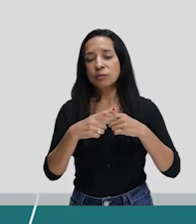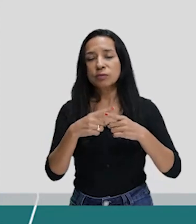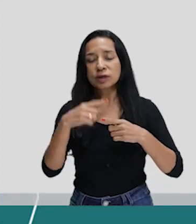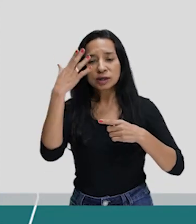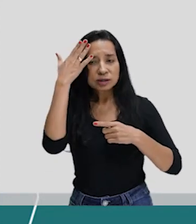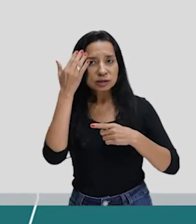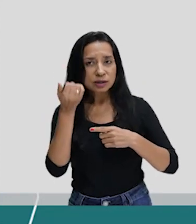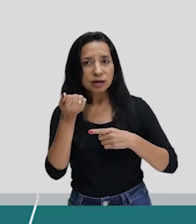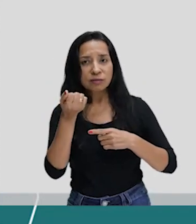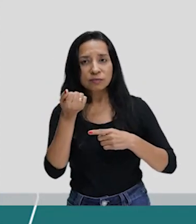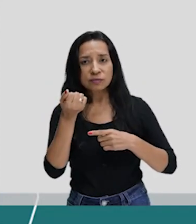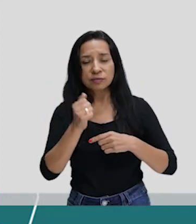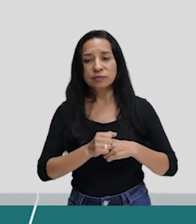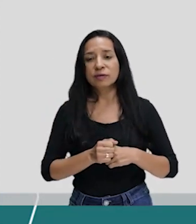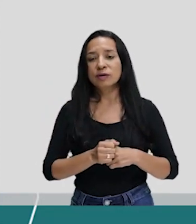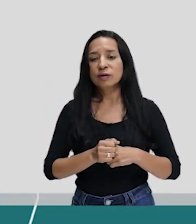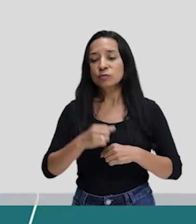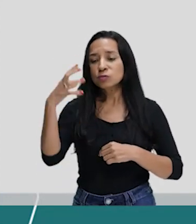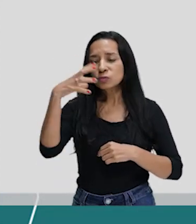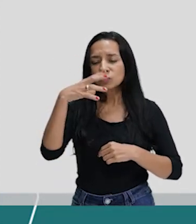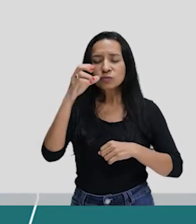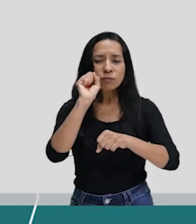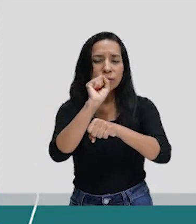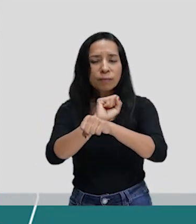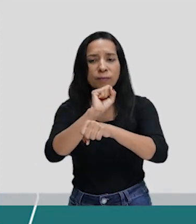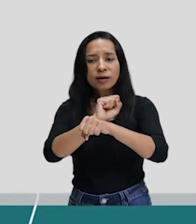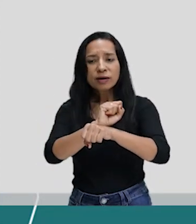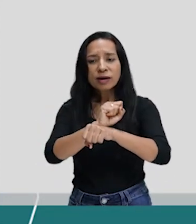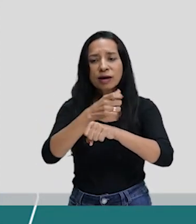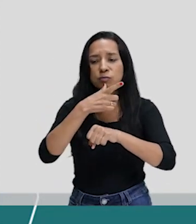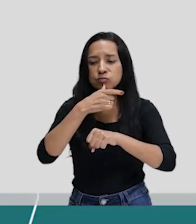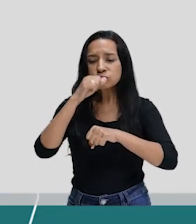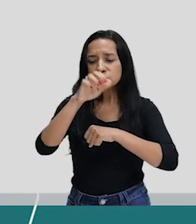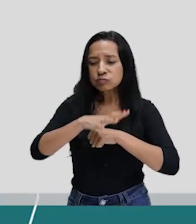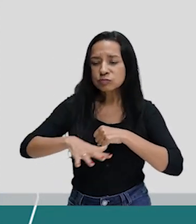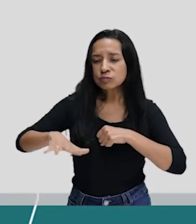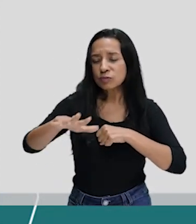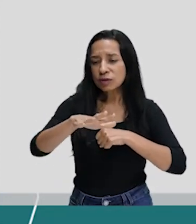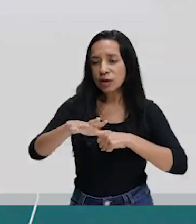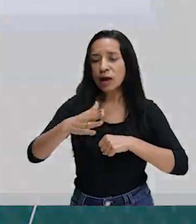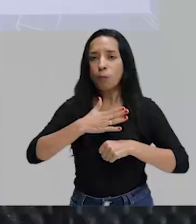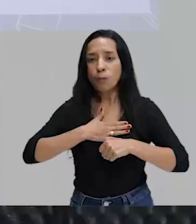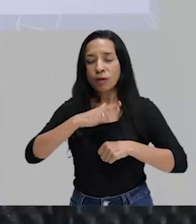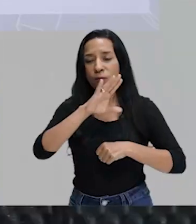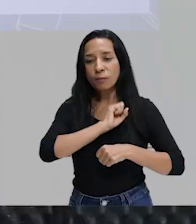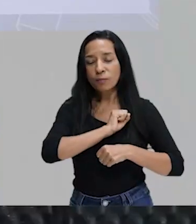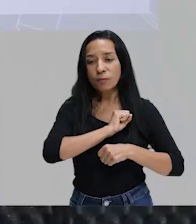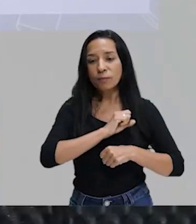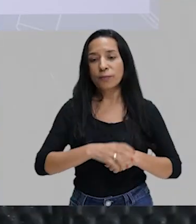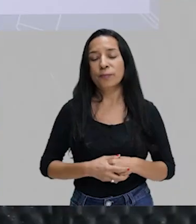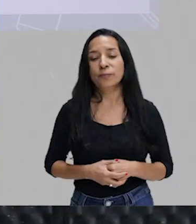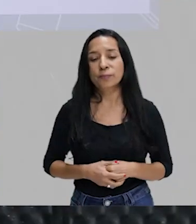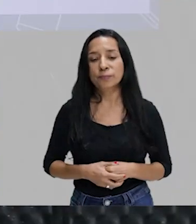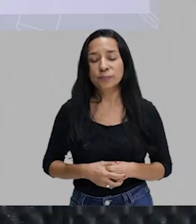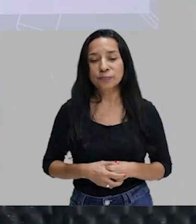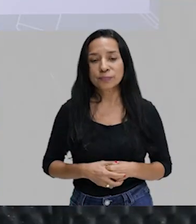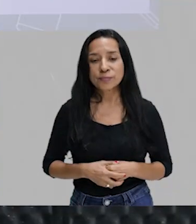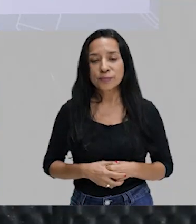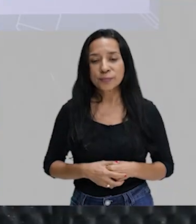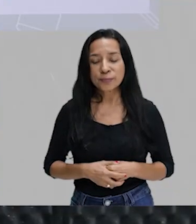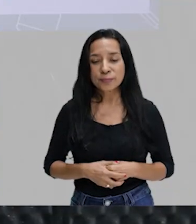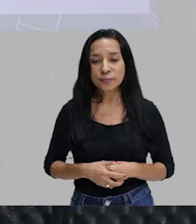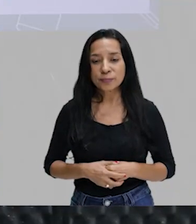pra chuva parar de molhar. O meu imenso amor, que é muito lindo. Enfim, é isso aí. Então, pois eu vou fazer uma prece também aqui, ó.